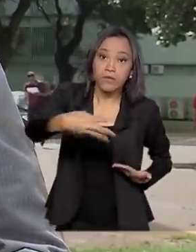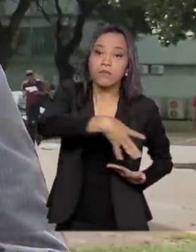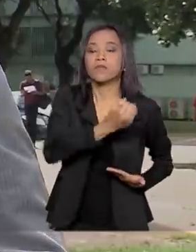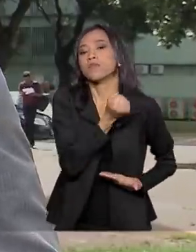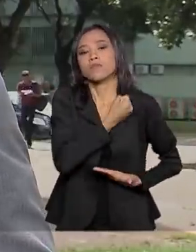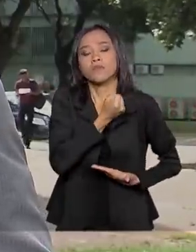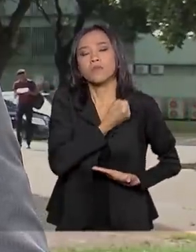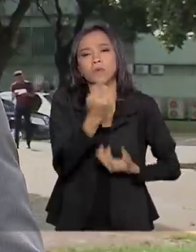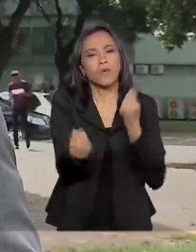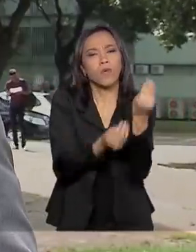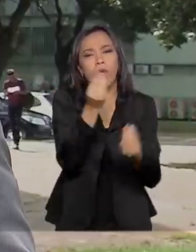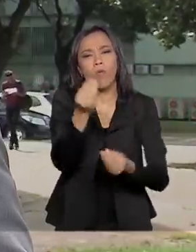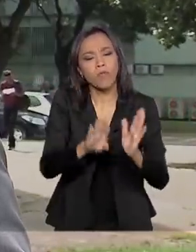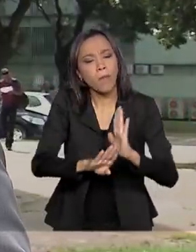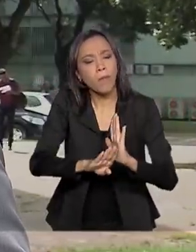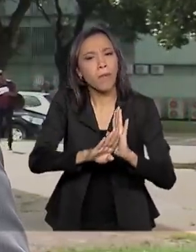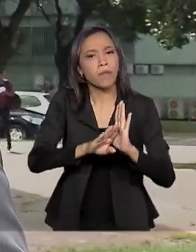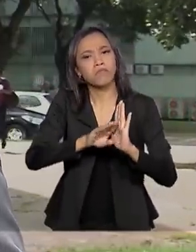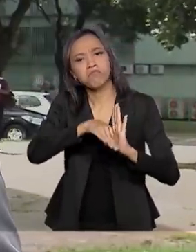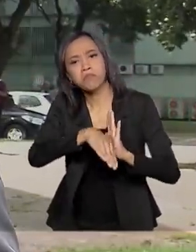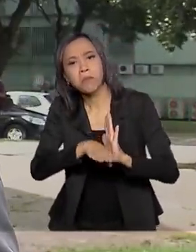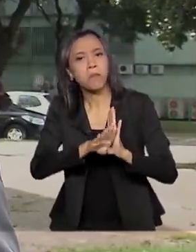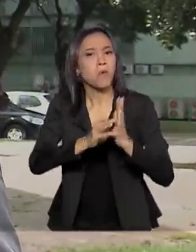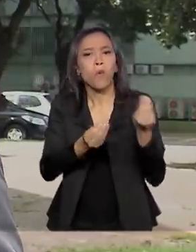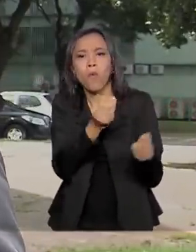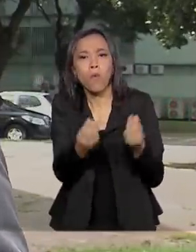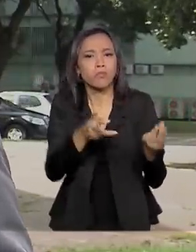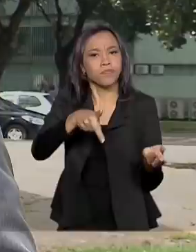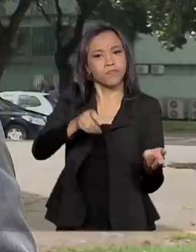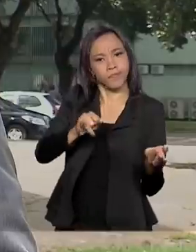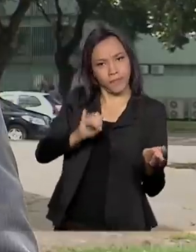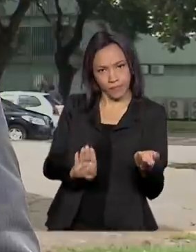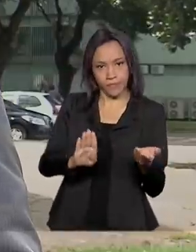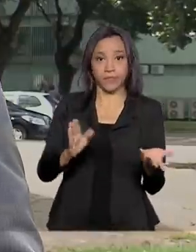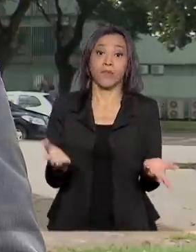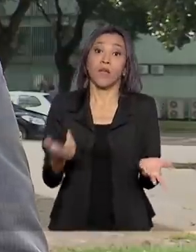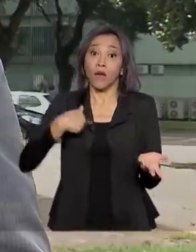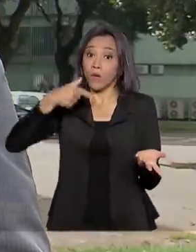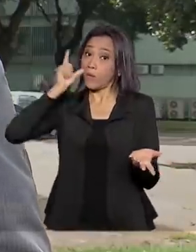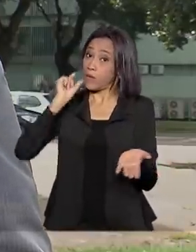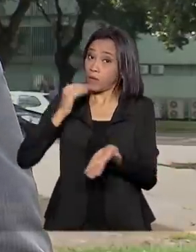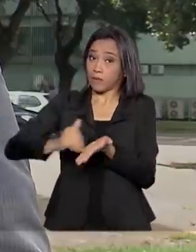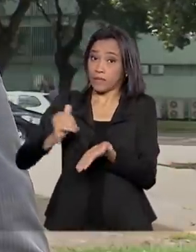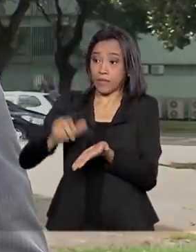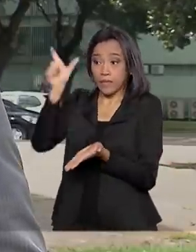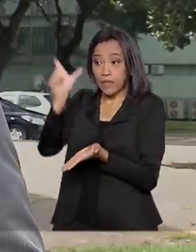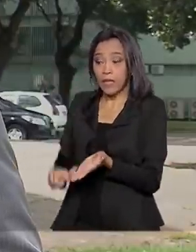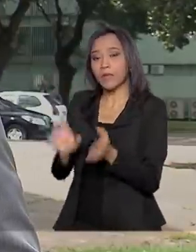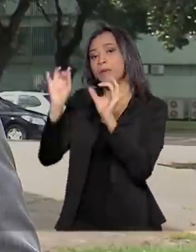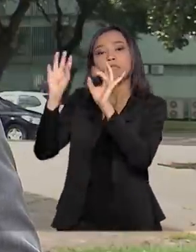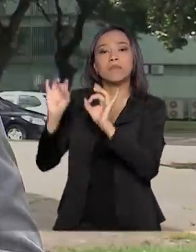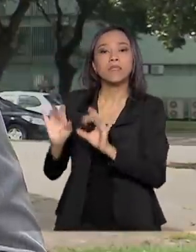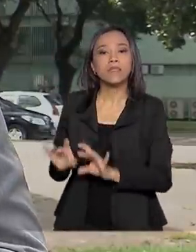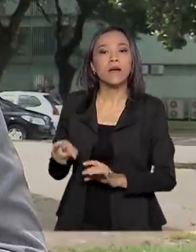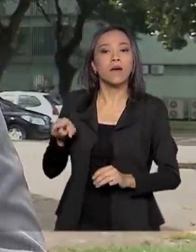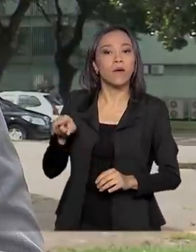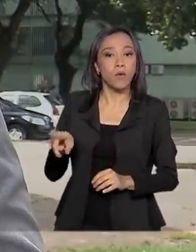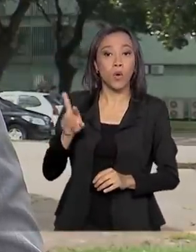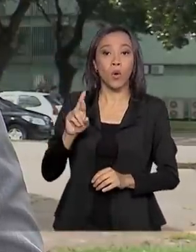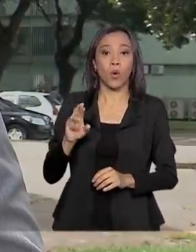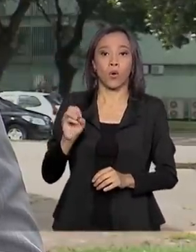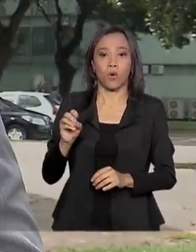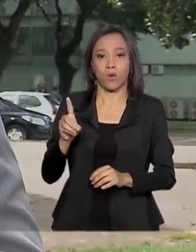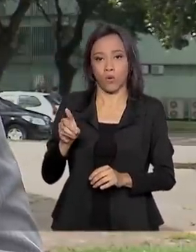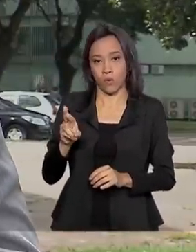da projeção do PIB para 2020. Ontem, o secretário especial da Fazenda, Valdari Rodrigues, que vai